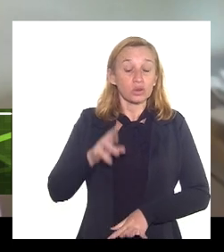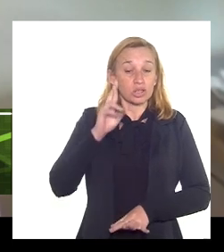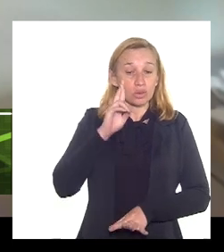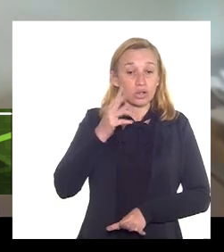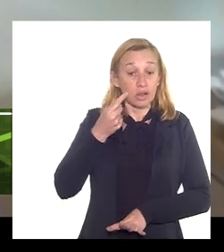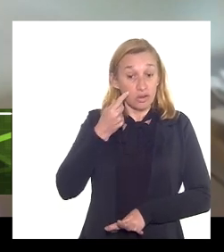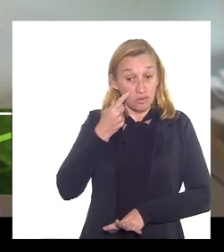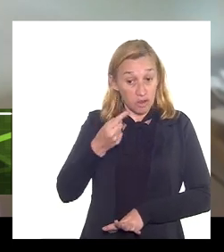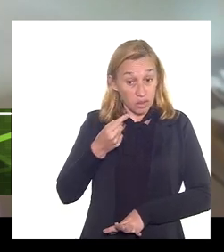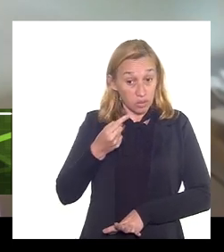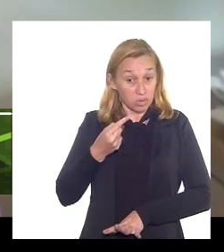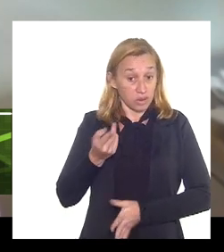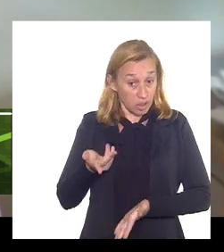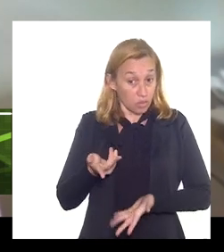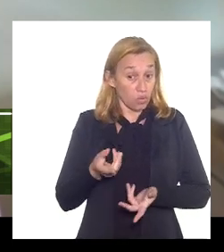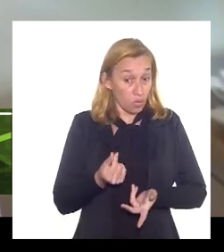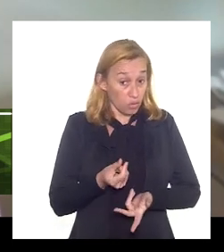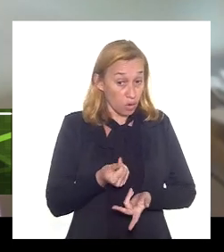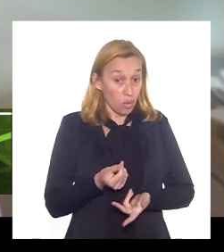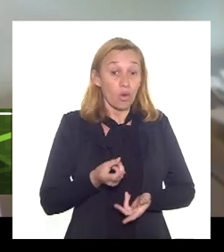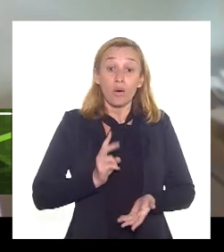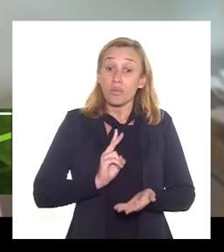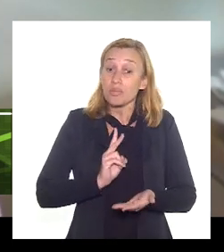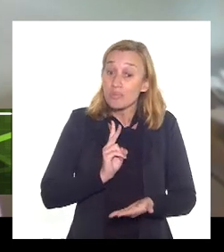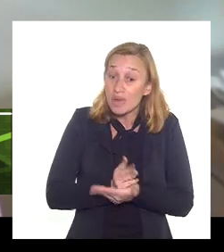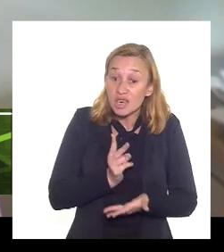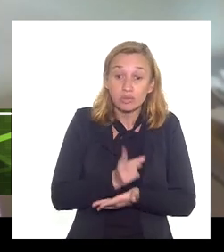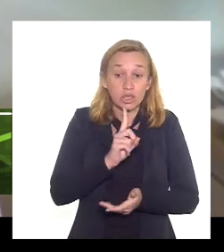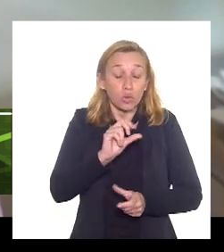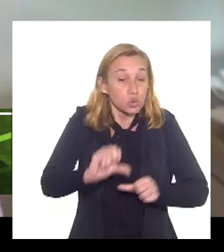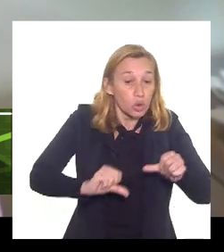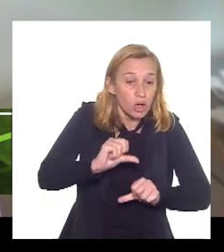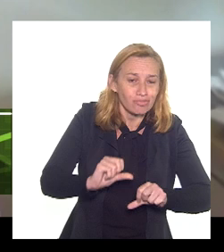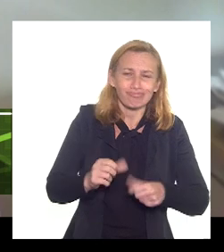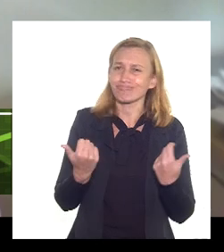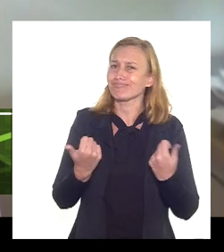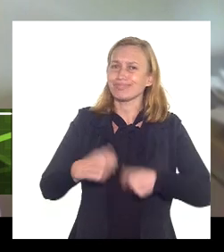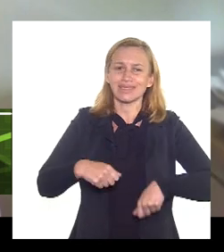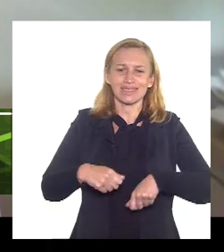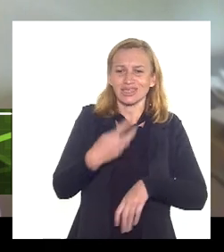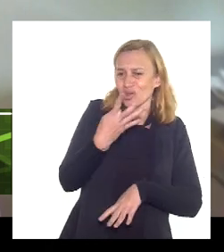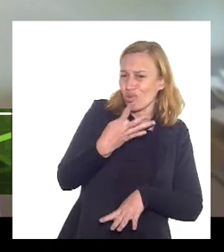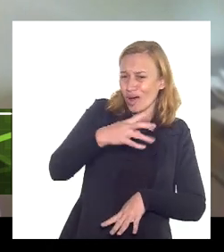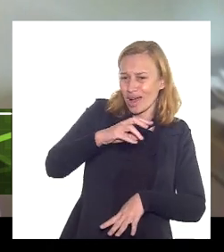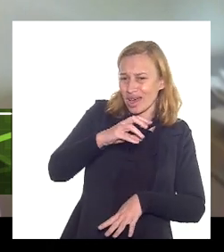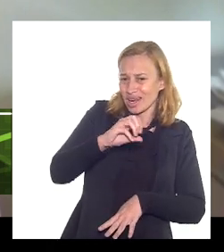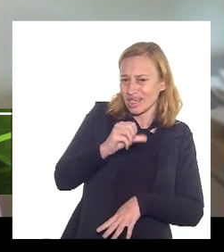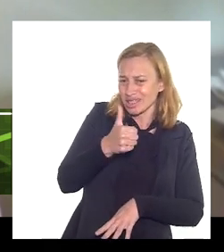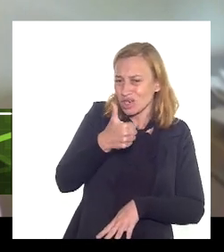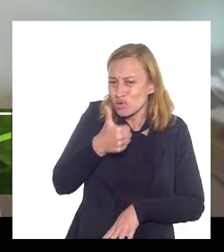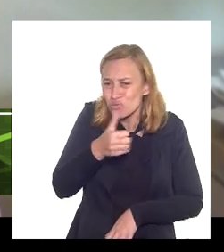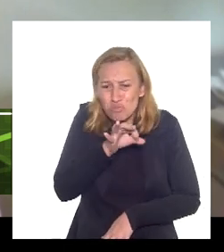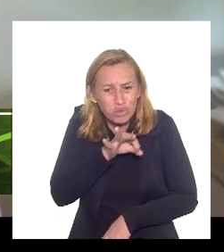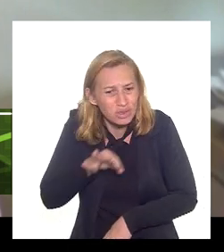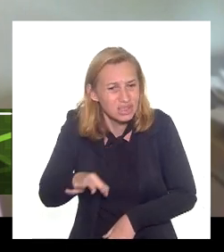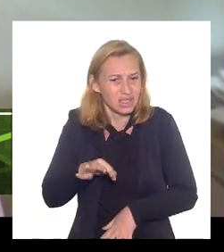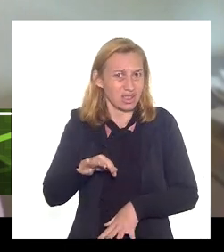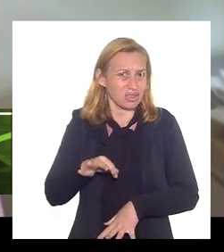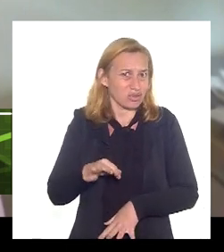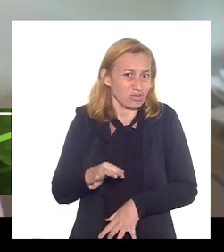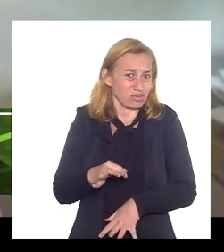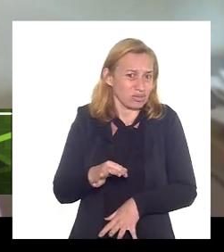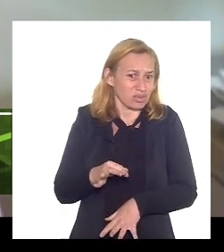por água e mesmo não trocando não precisaria de 41% desse gás isso é um